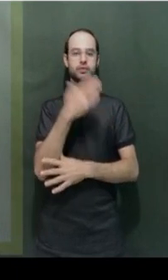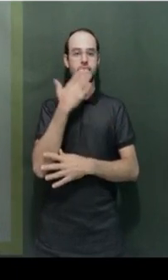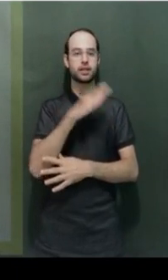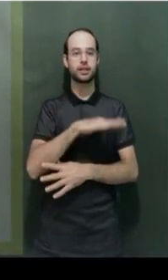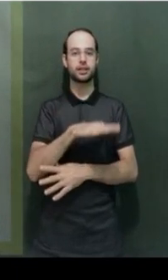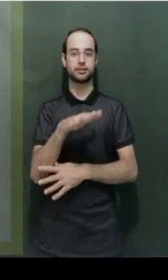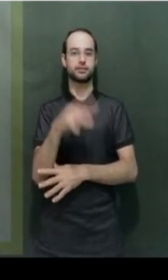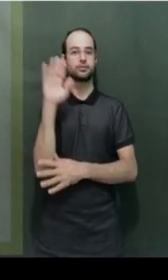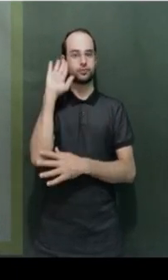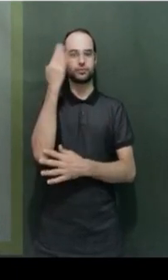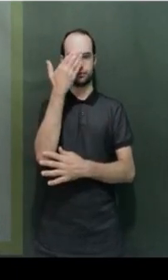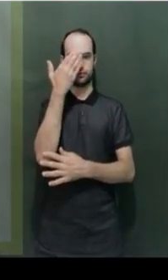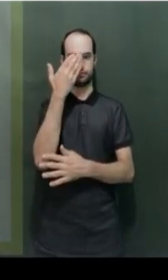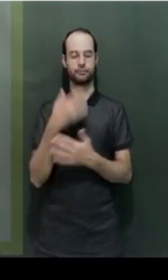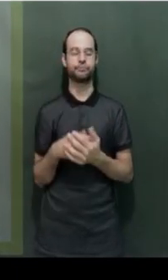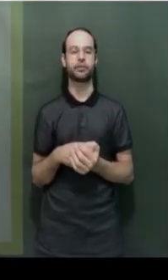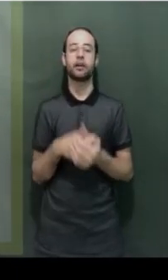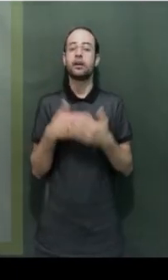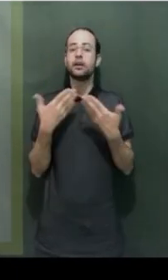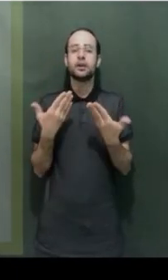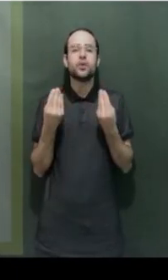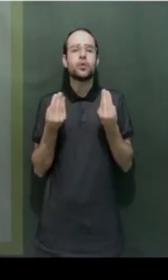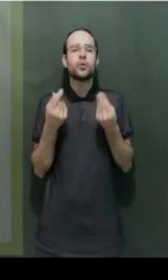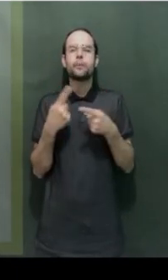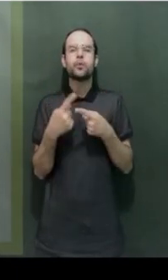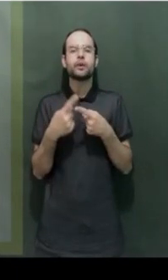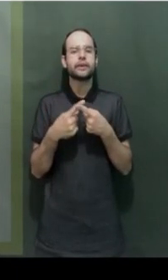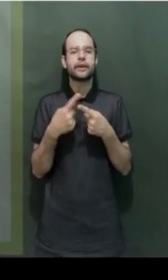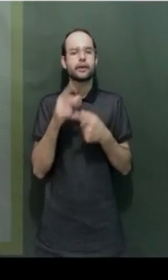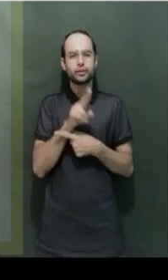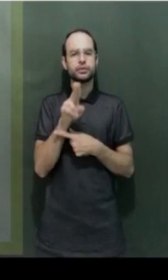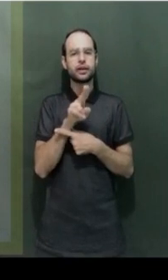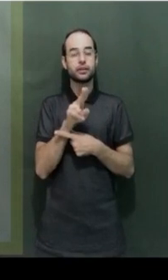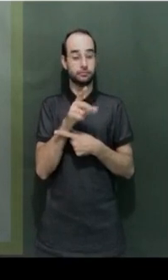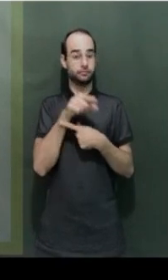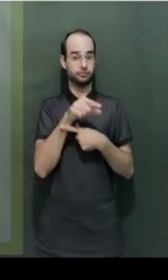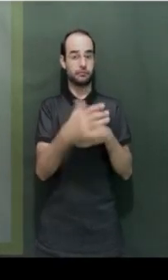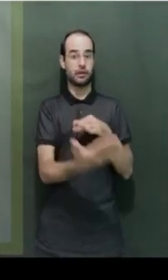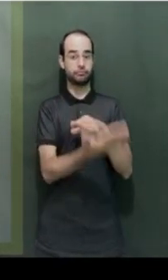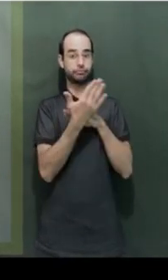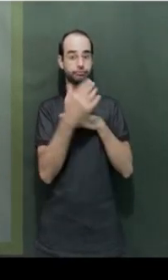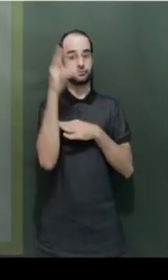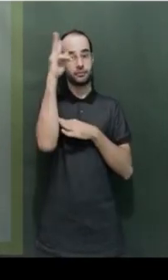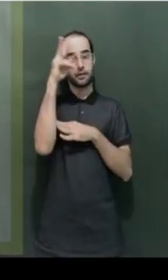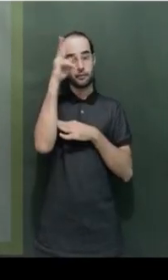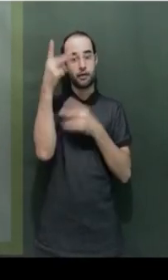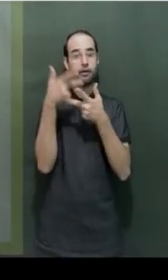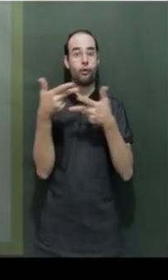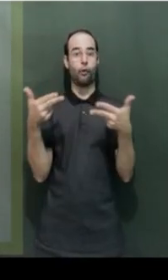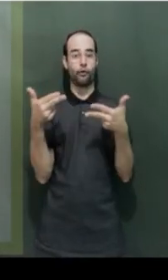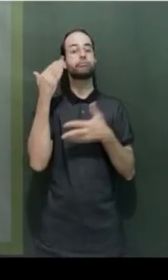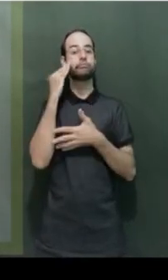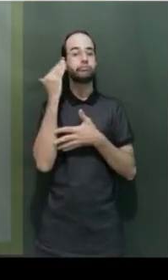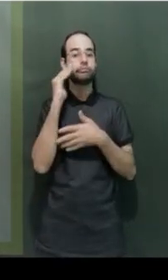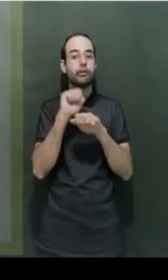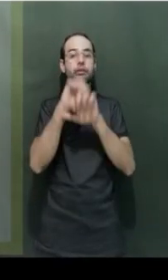Por que, então, usar os objetos de referência? Eles ajudam a lembrar as coisas, eles ajudam a